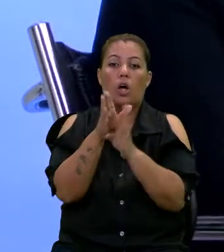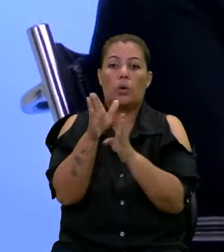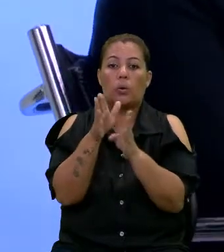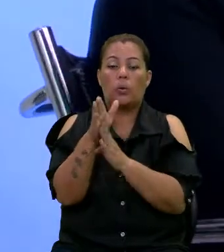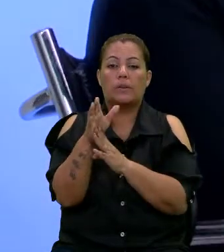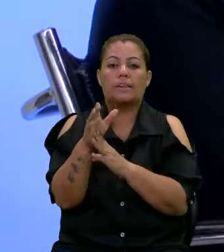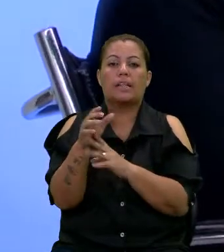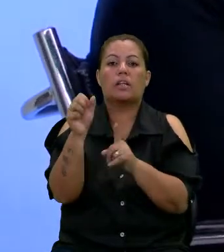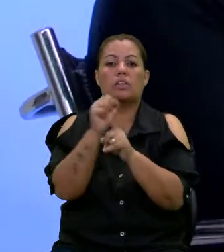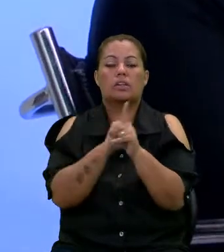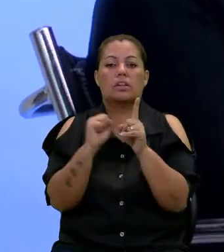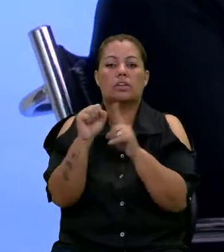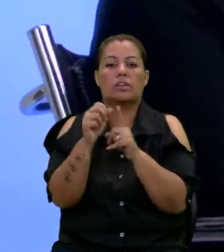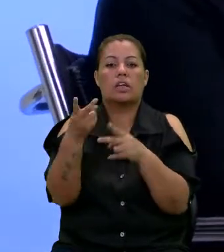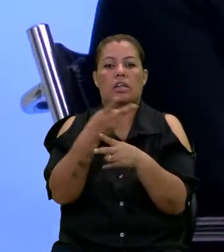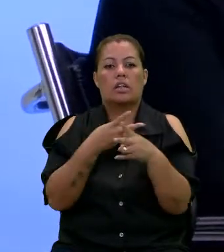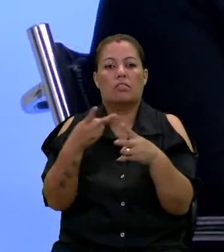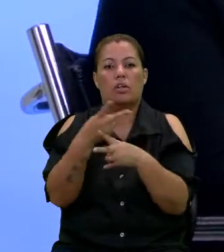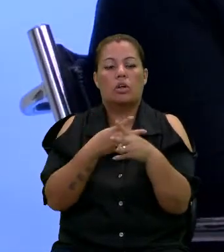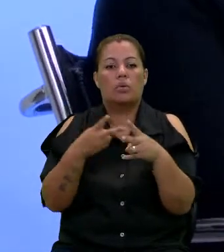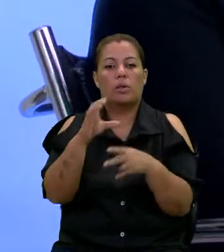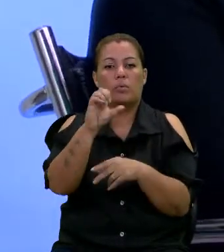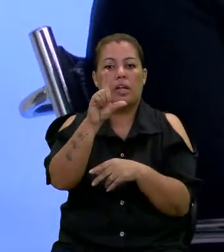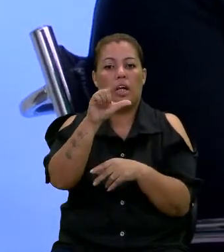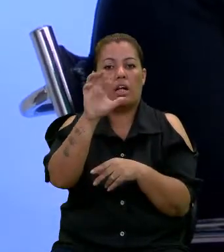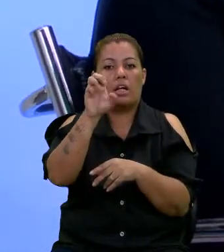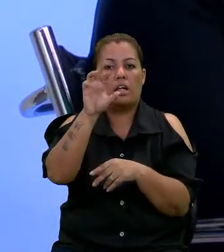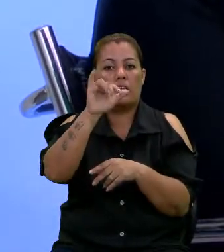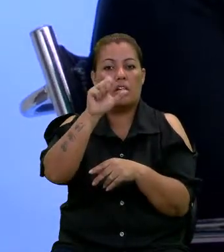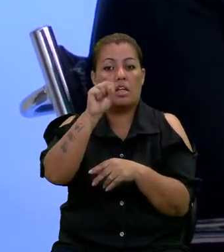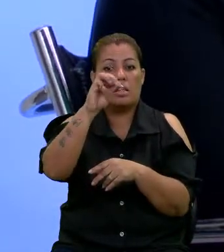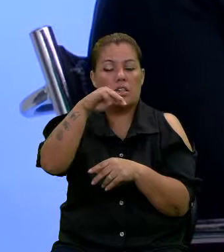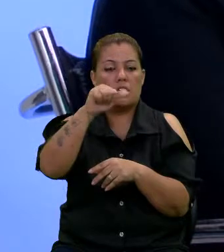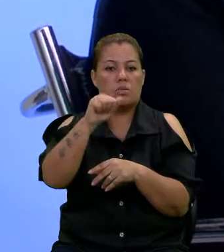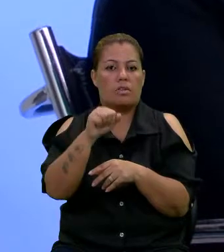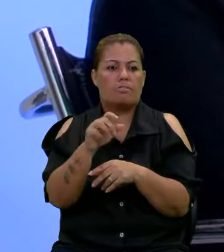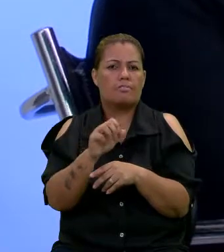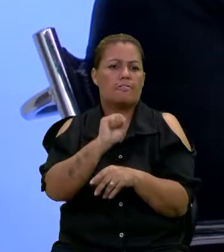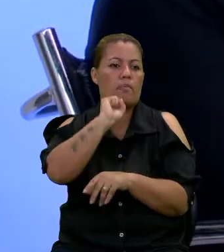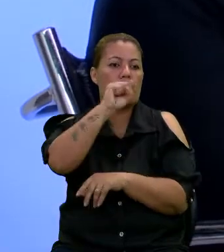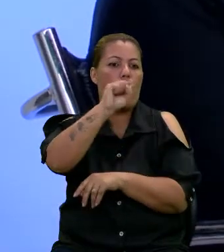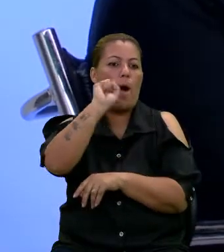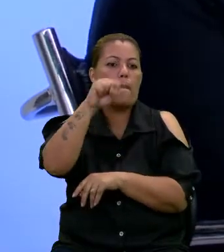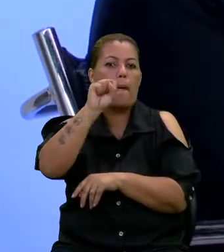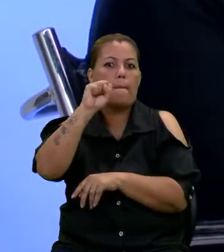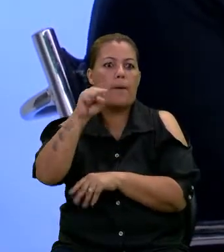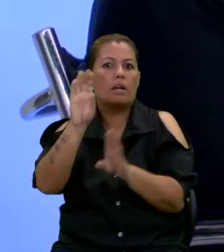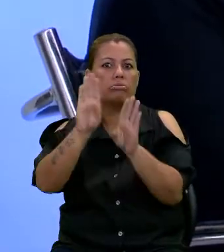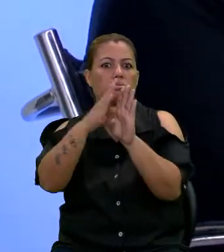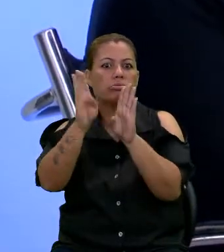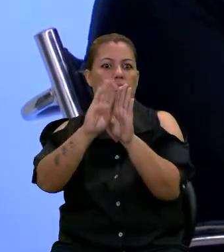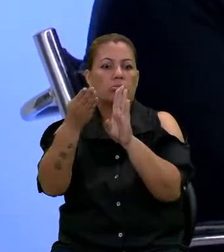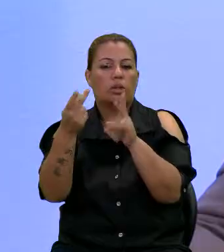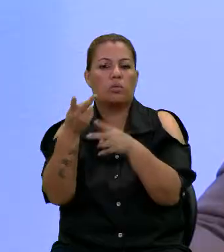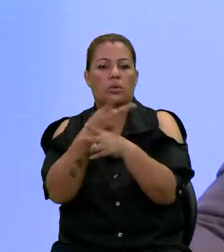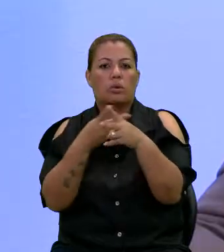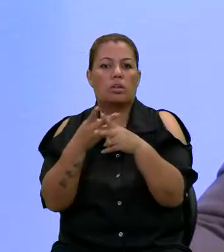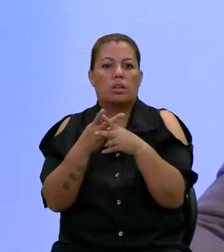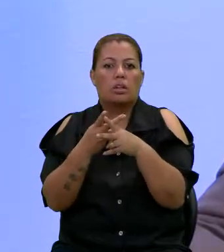de Assistência Social, ela estava procurando pela Clerismar, ou seja, estava batendo de porta em porta, procurando